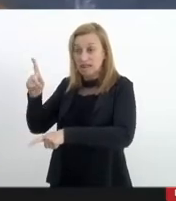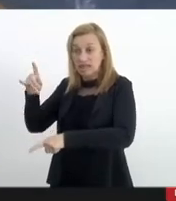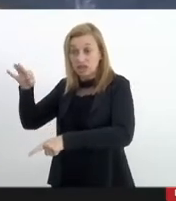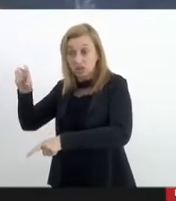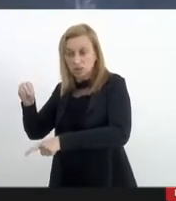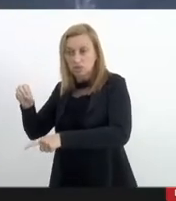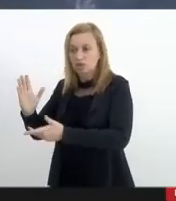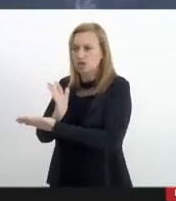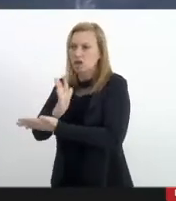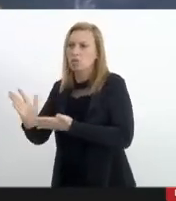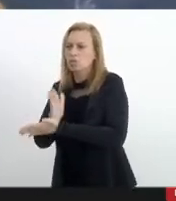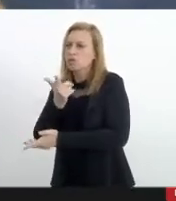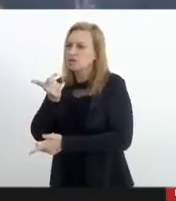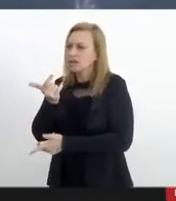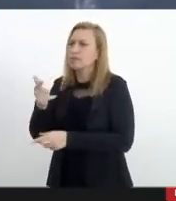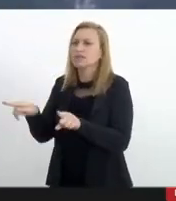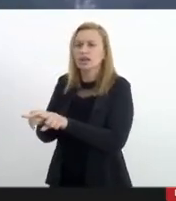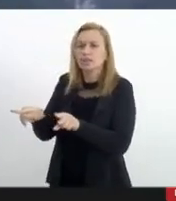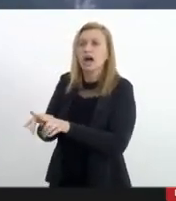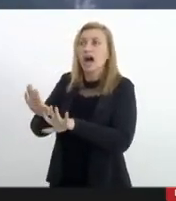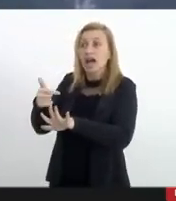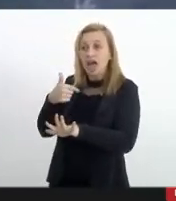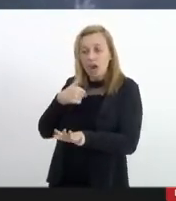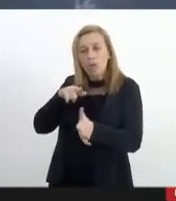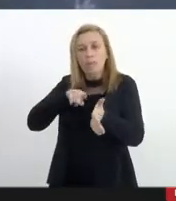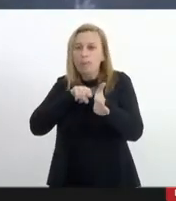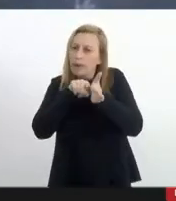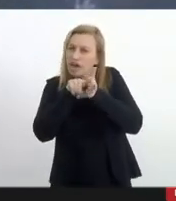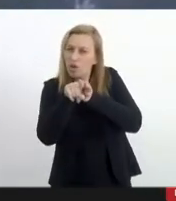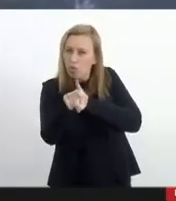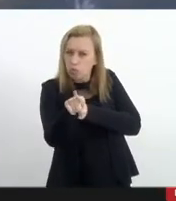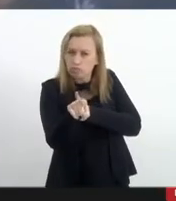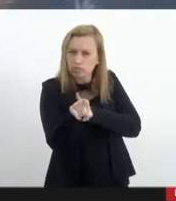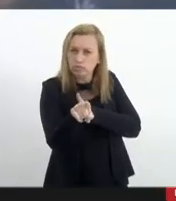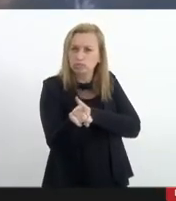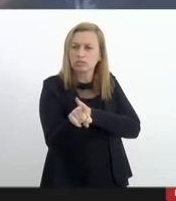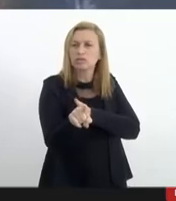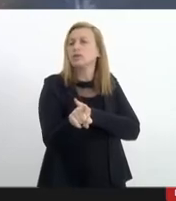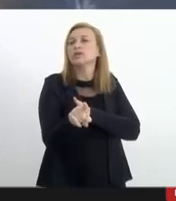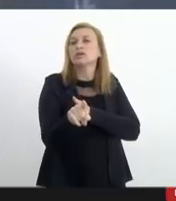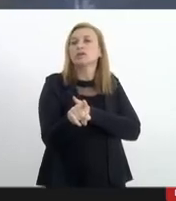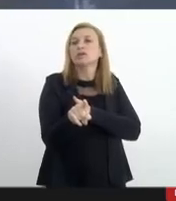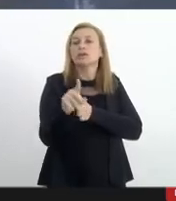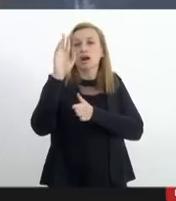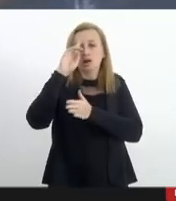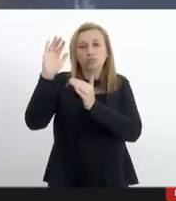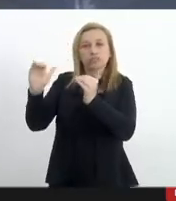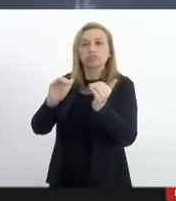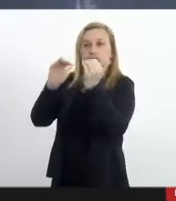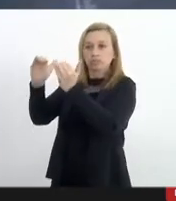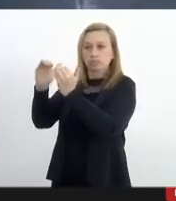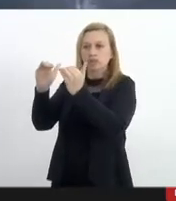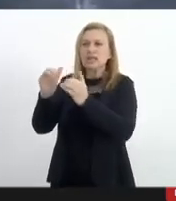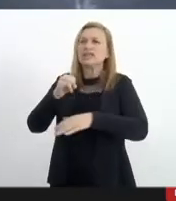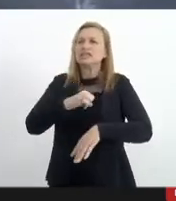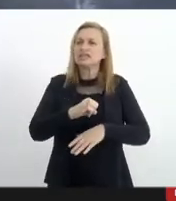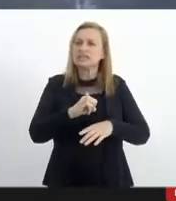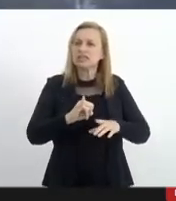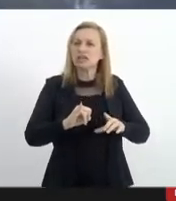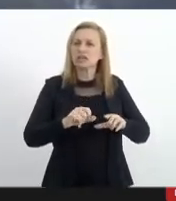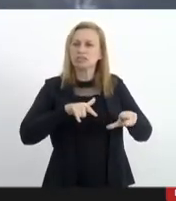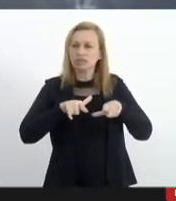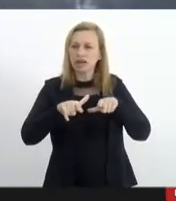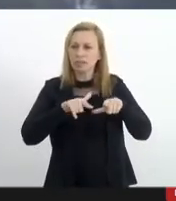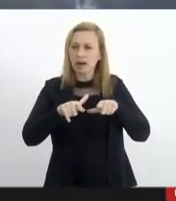e alguns armamentos e aí pergunto a vossa excelência se uma atuação como